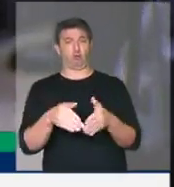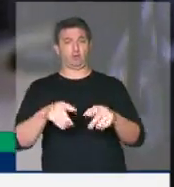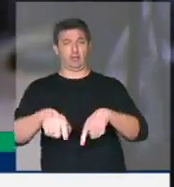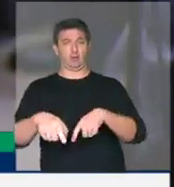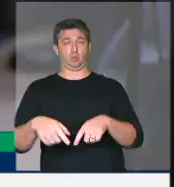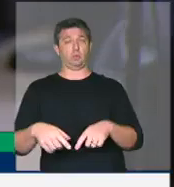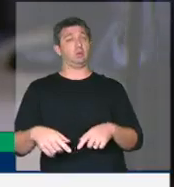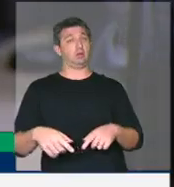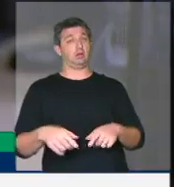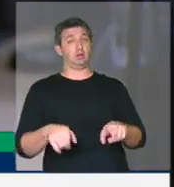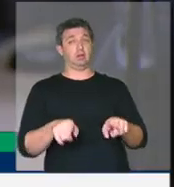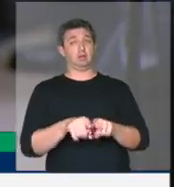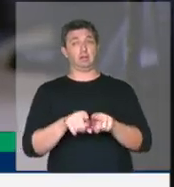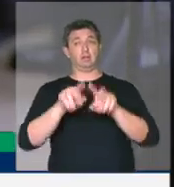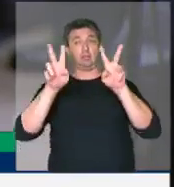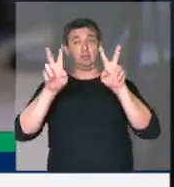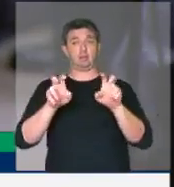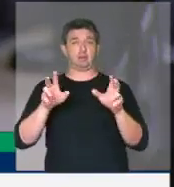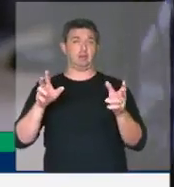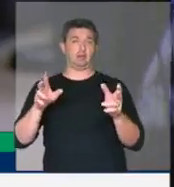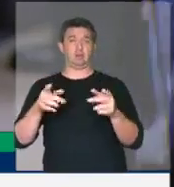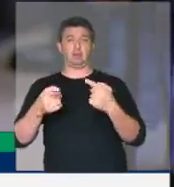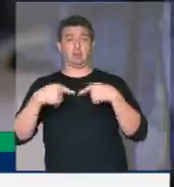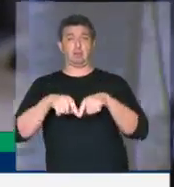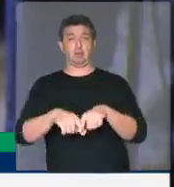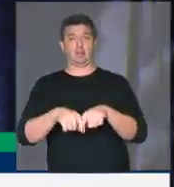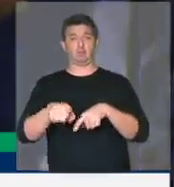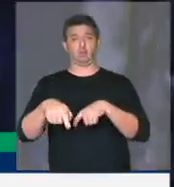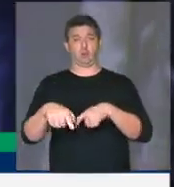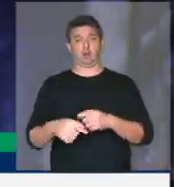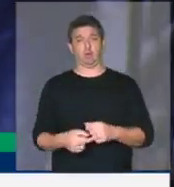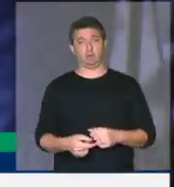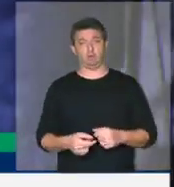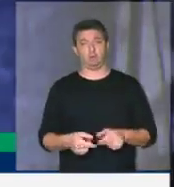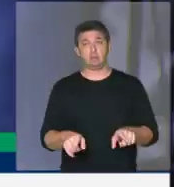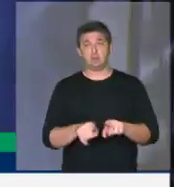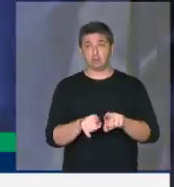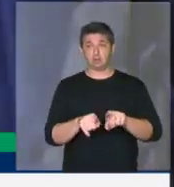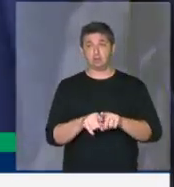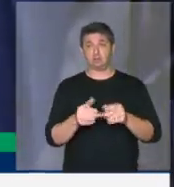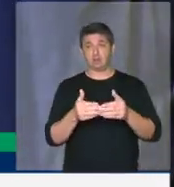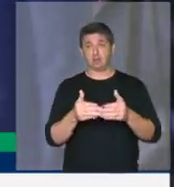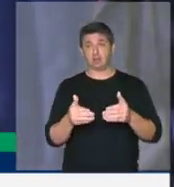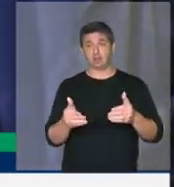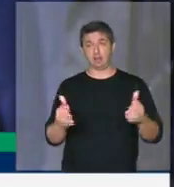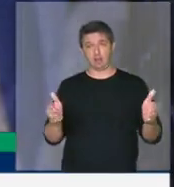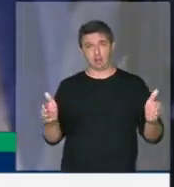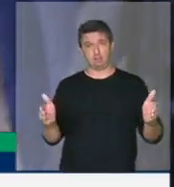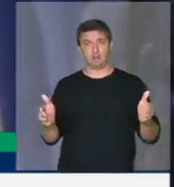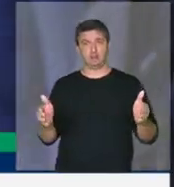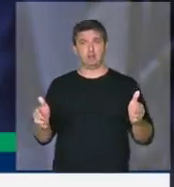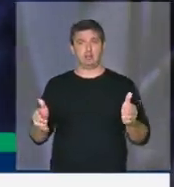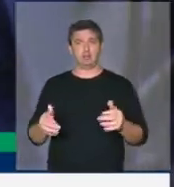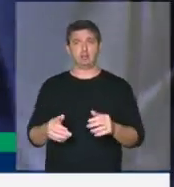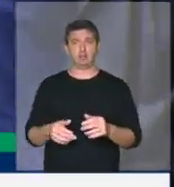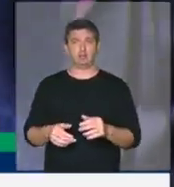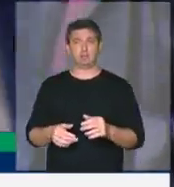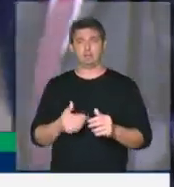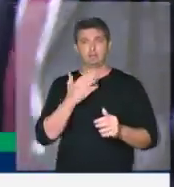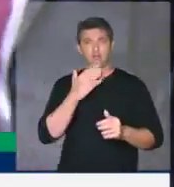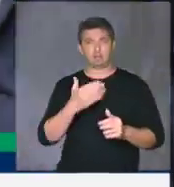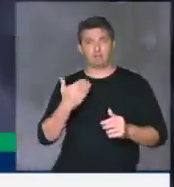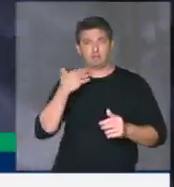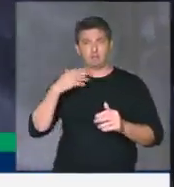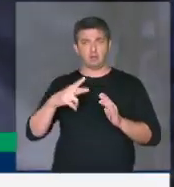inclusive a temas do crédito rural. Assim como a abertura, como nós já falamos, para bancos